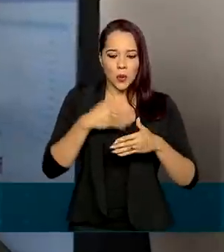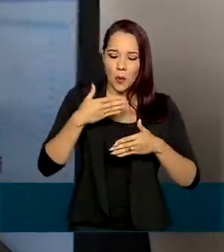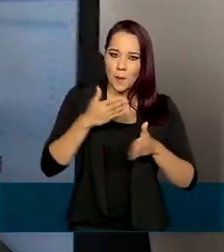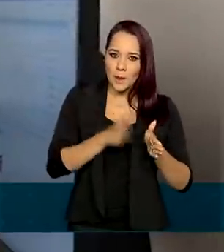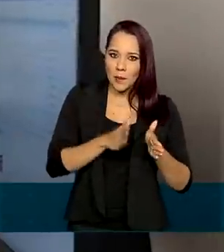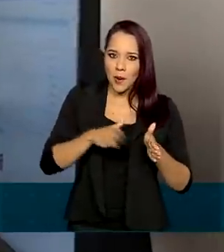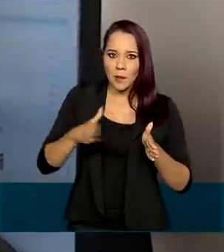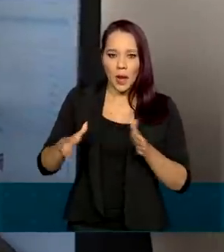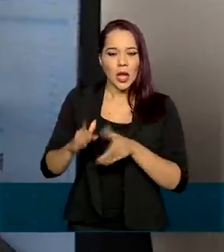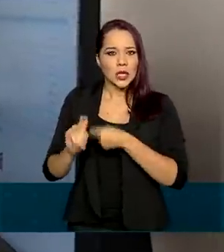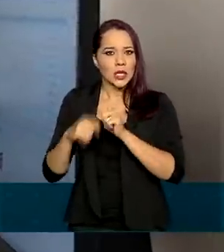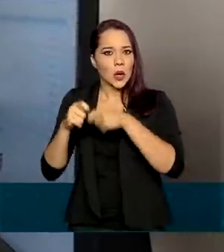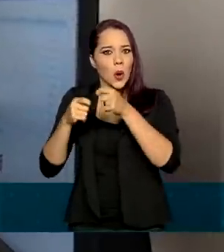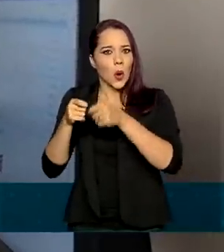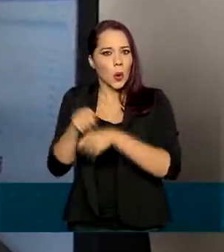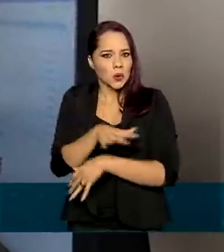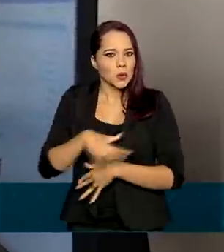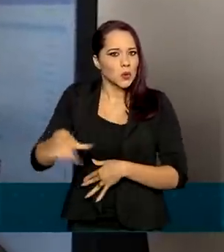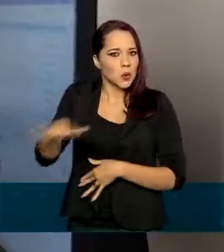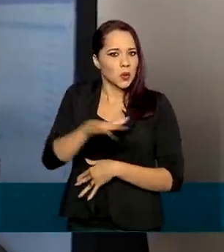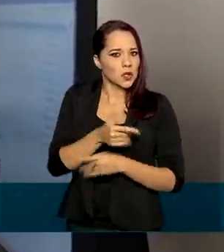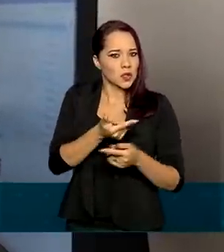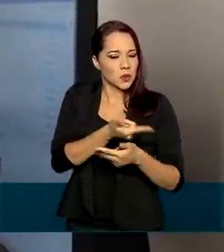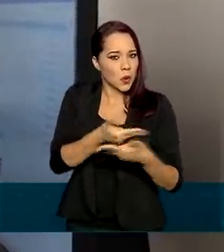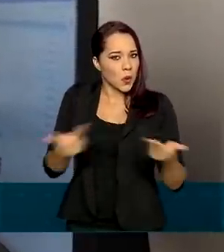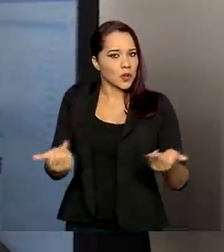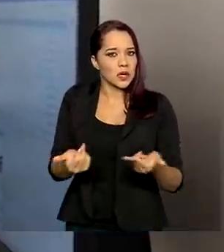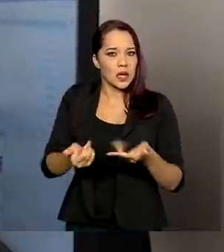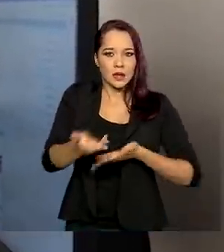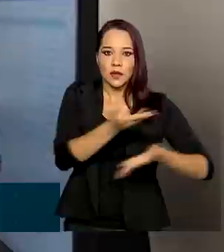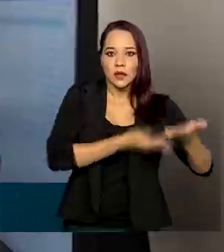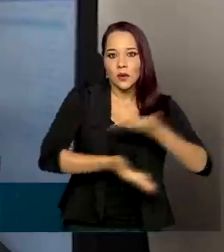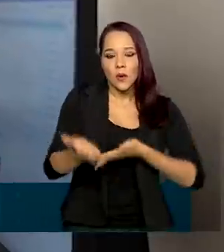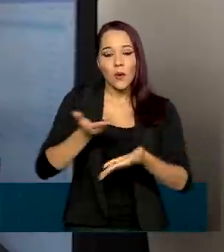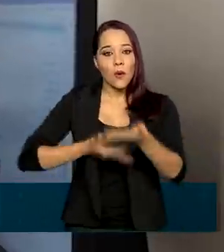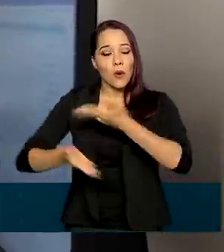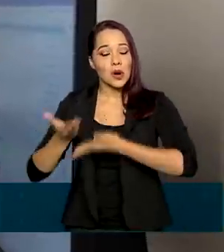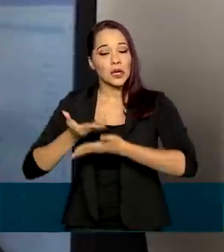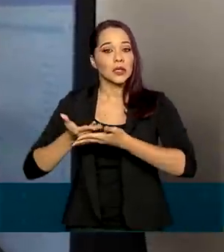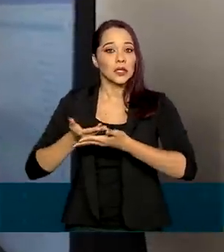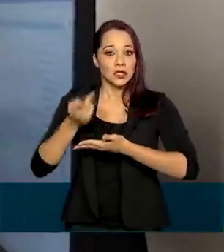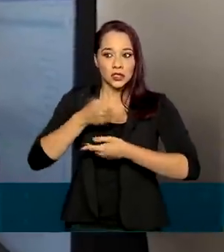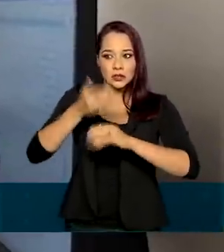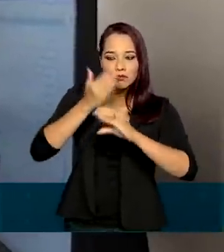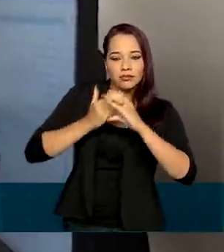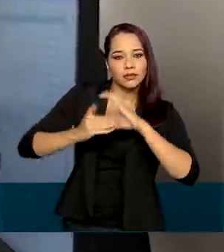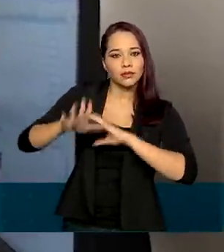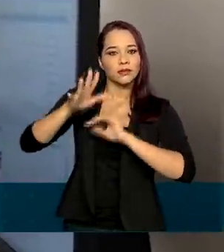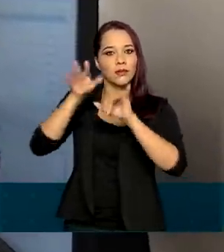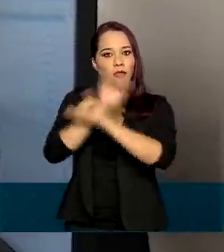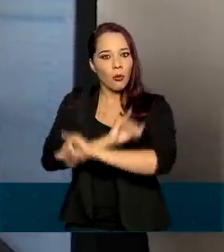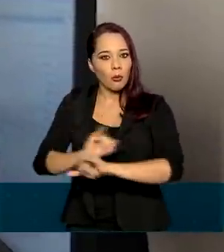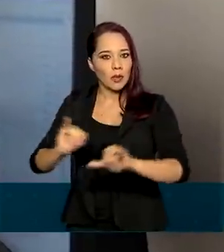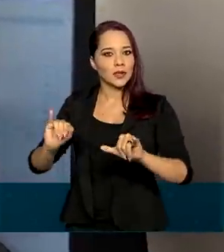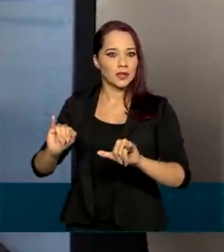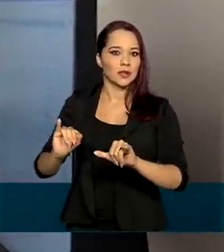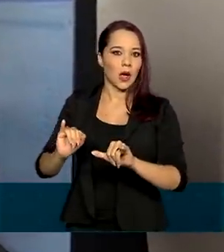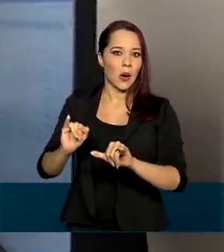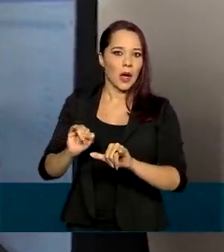negócios, os processos envolvidos nessa troca, nesse envio dessa informação entre